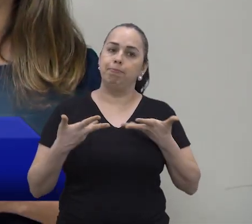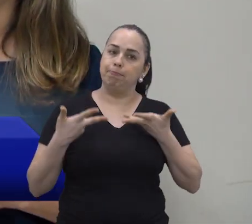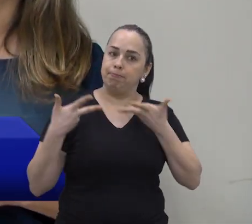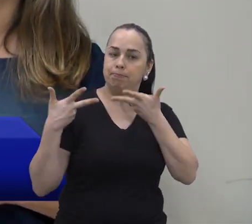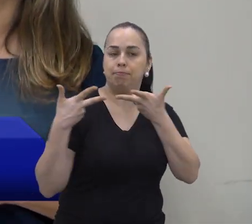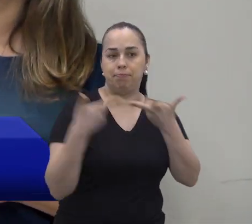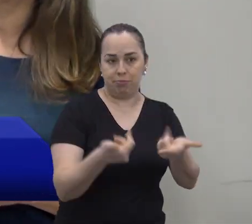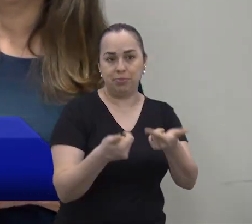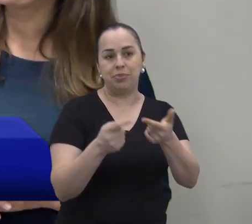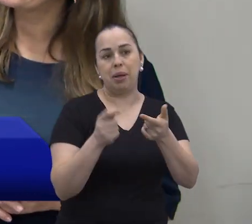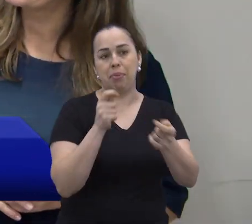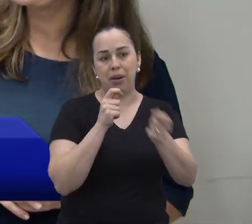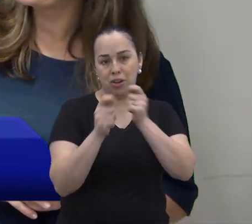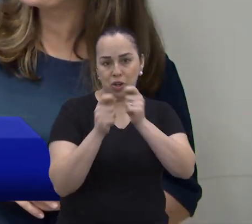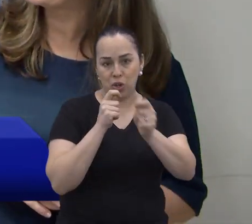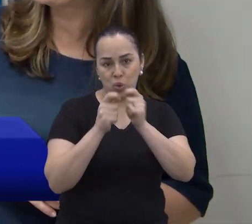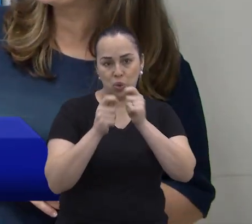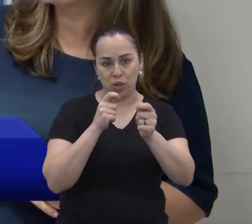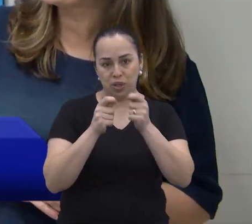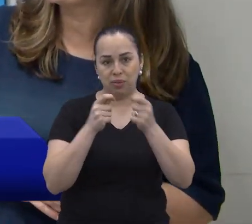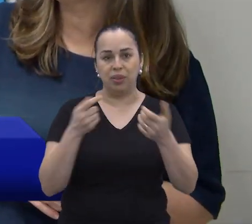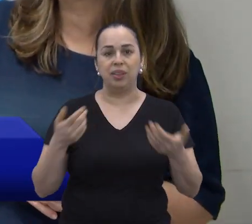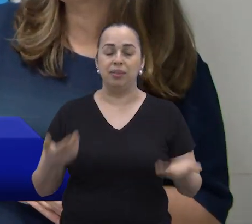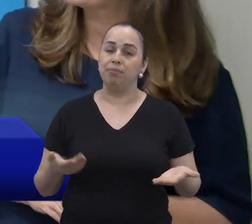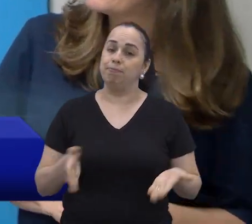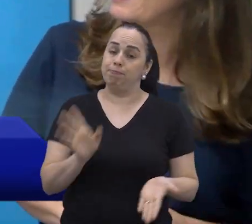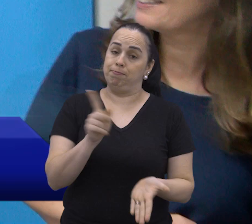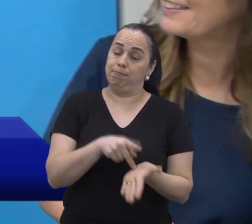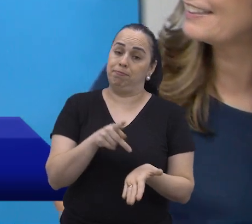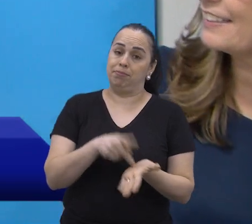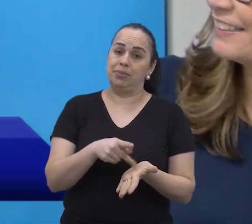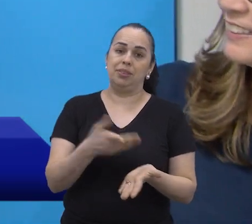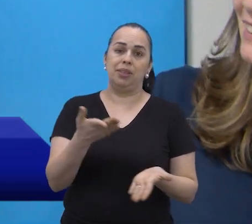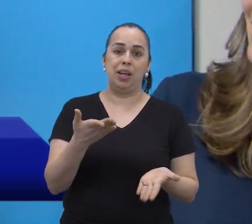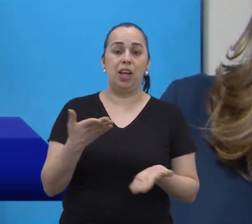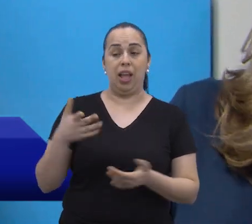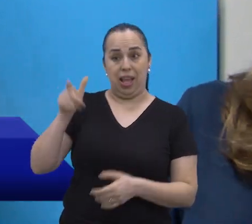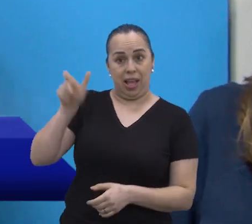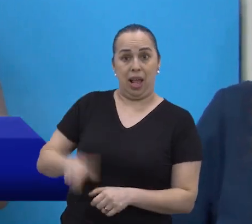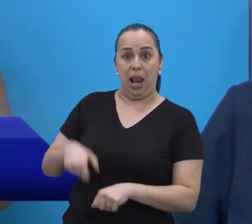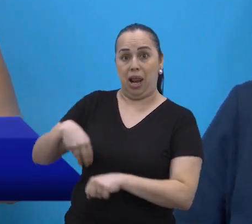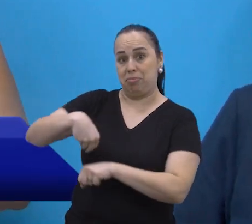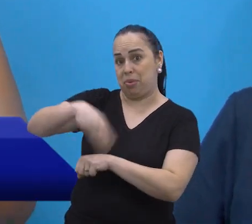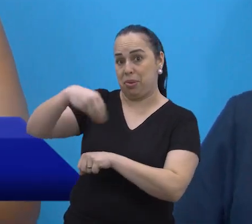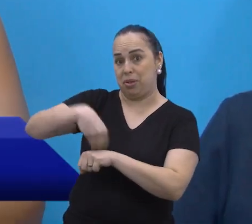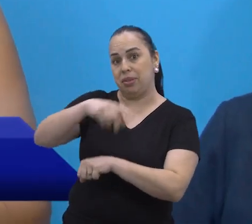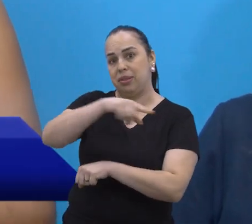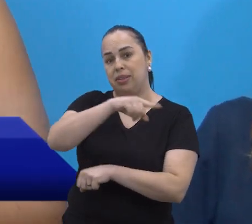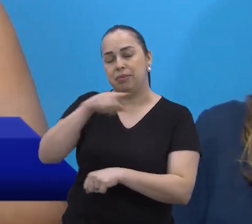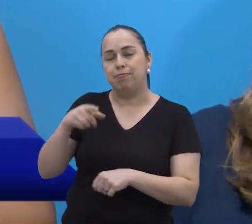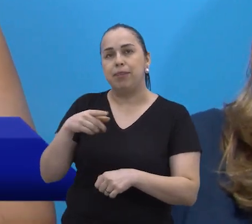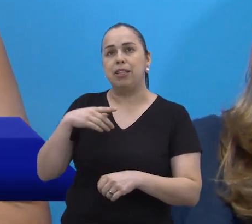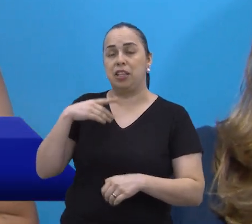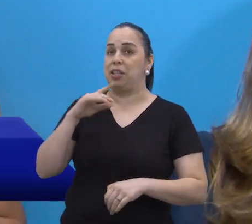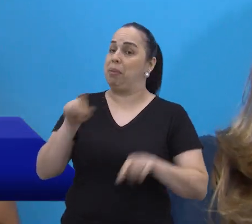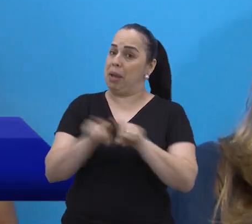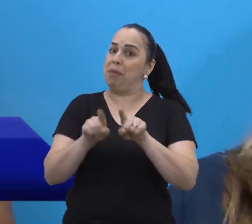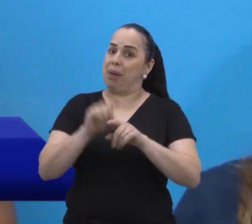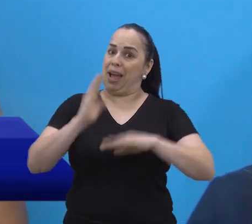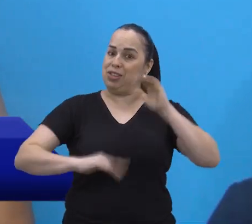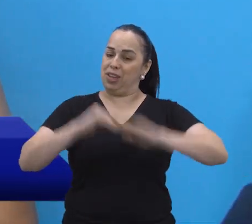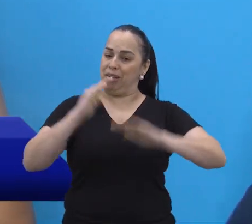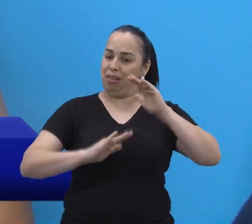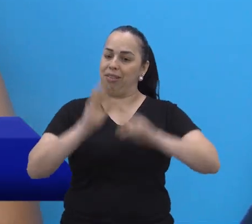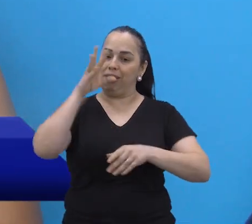a nossa equipe para o nosso jornal aqui, para o nosso boletim exilativo. É isso, Fran, fica aí as dicas, né, para a gente colocar em